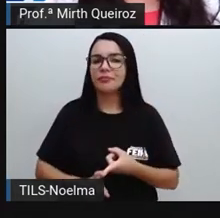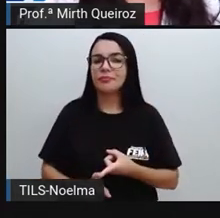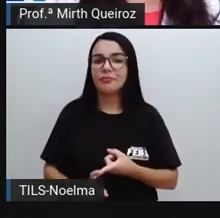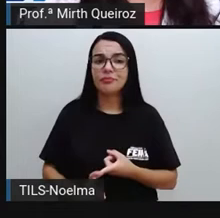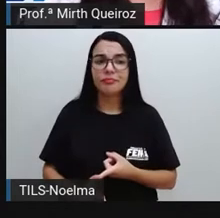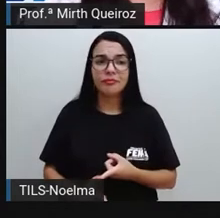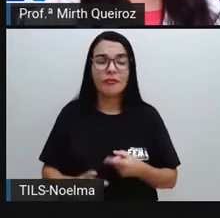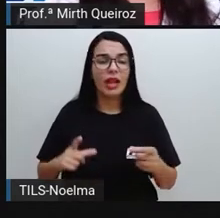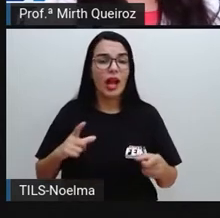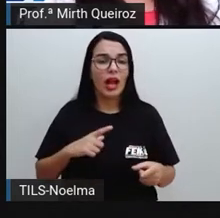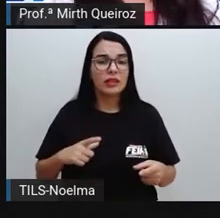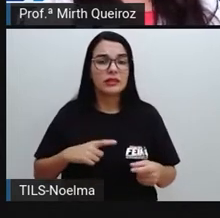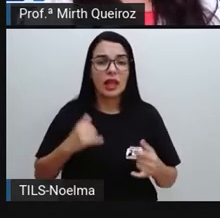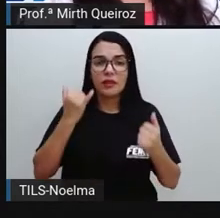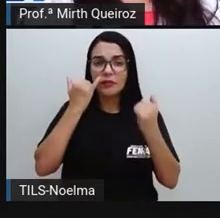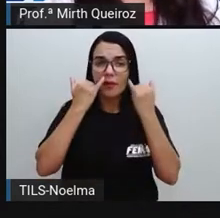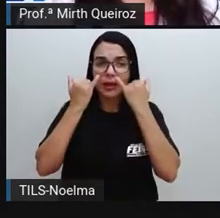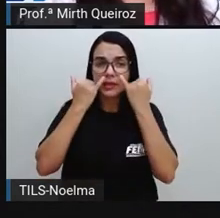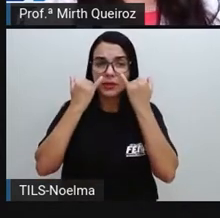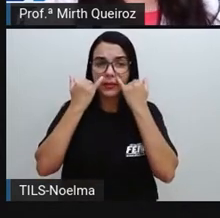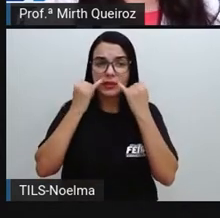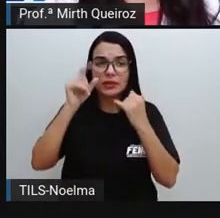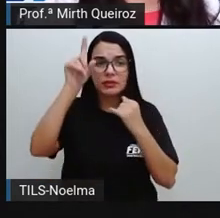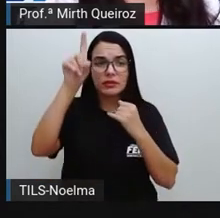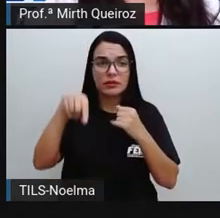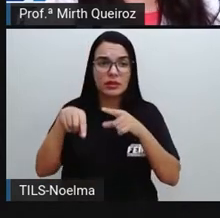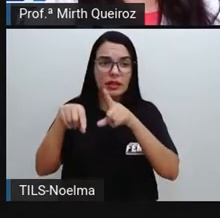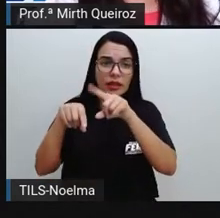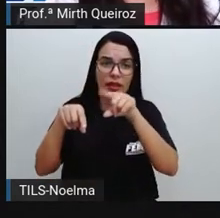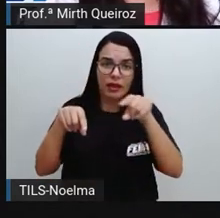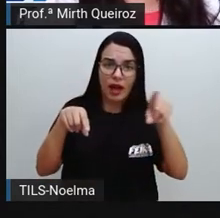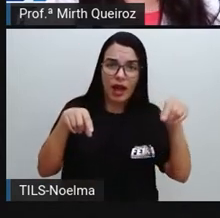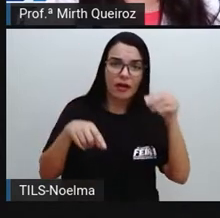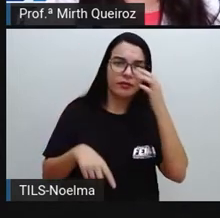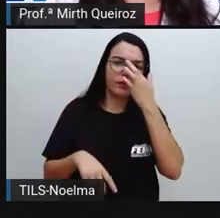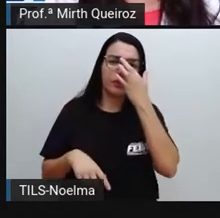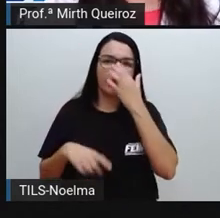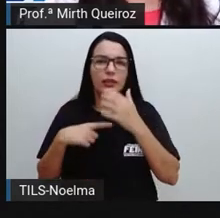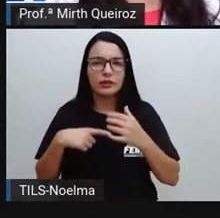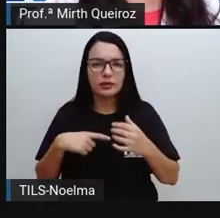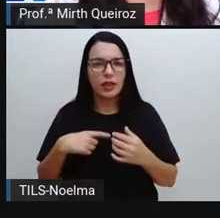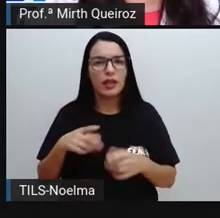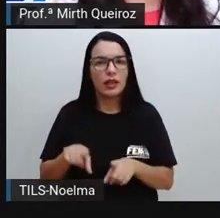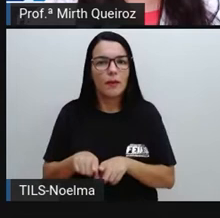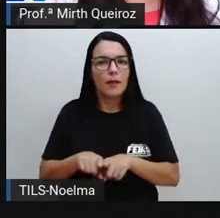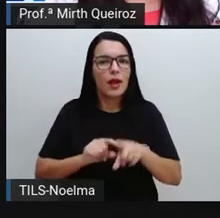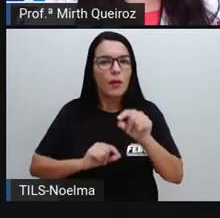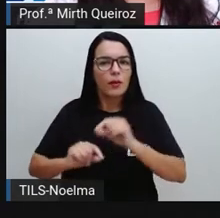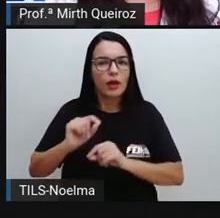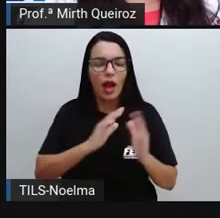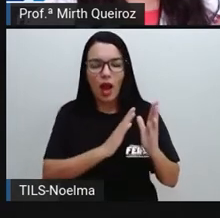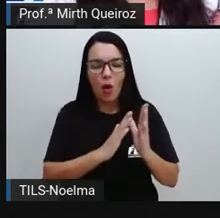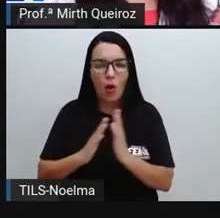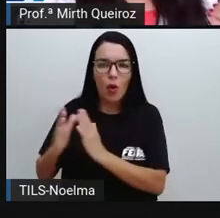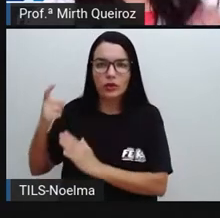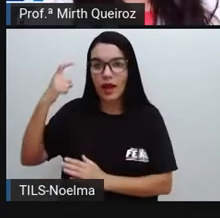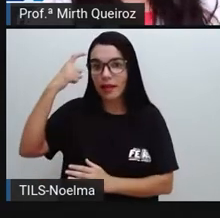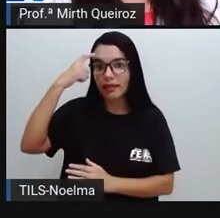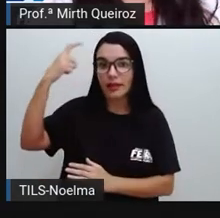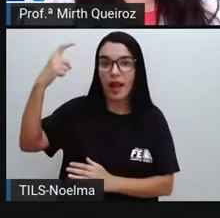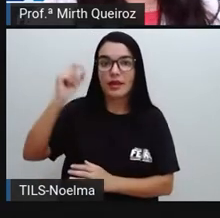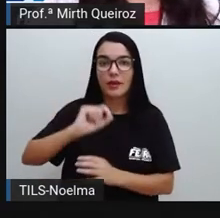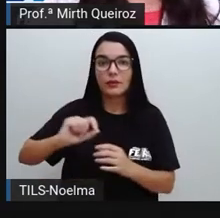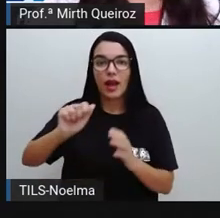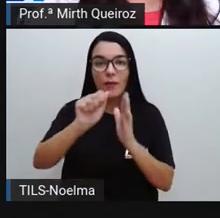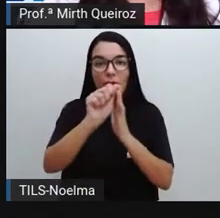de ideias de um artigo de divulgação, será ainda mais acessível ao público em geral, onde a gente pode colocar aí, ele pode